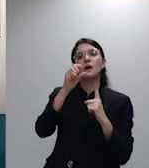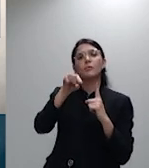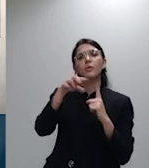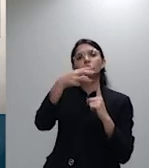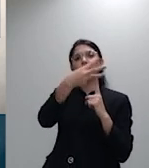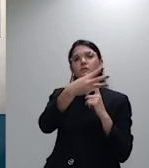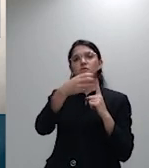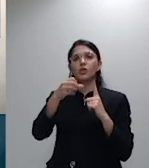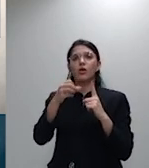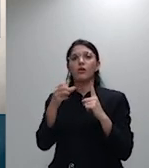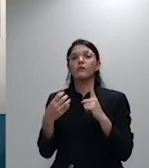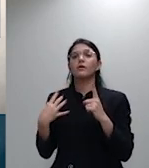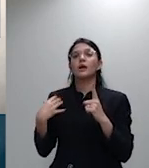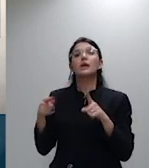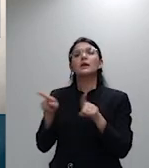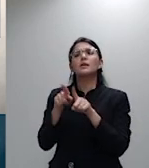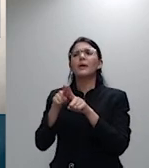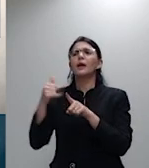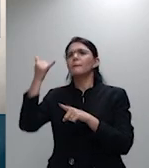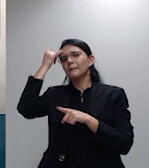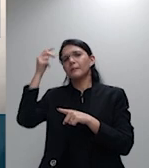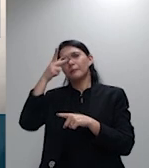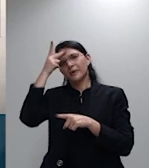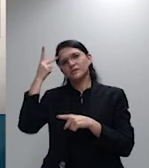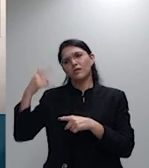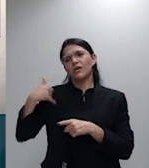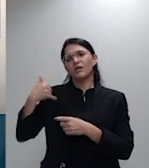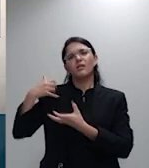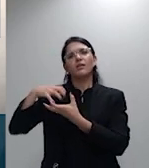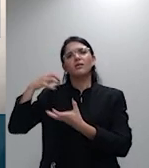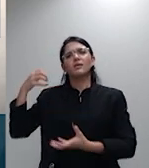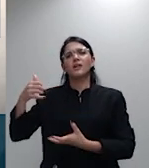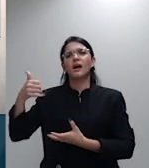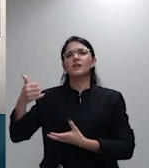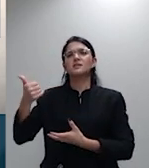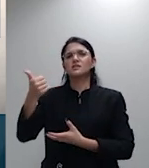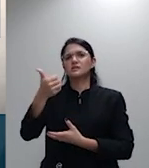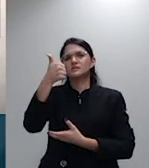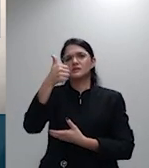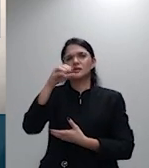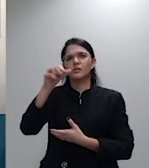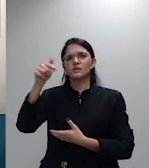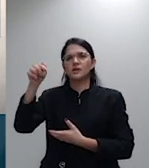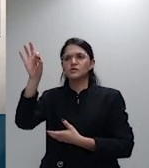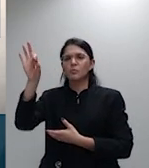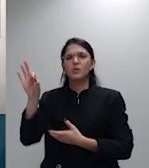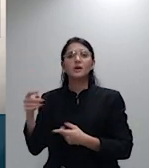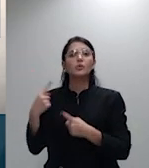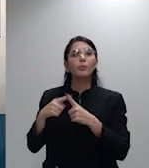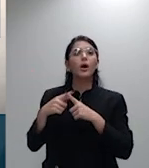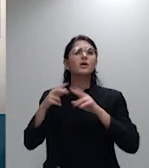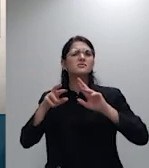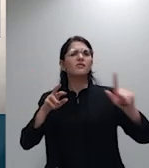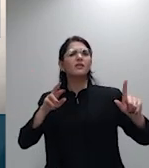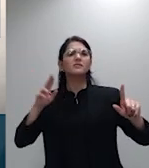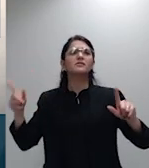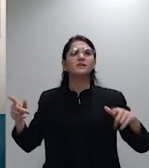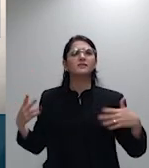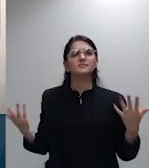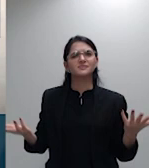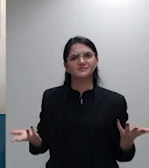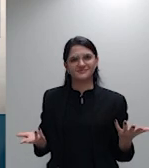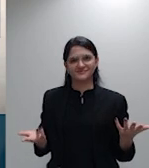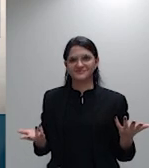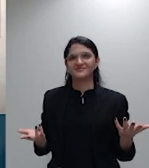com o idoso e por que isso é razoável e por que isso obedece a solidariedade intergeracional então é necessário sim a inversão do ônus da